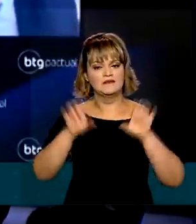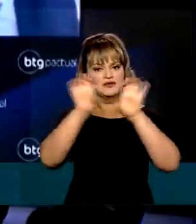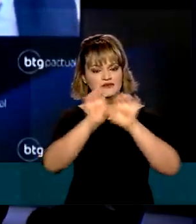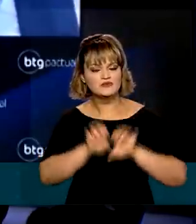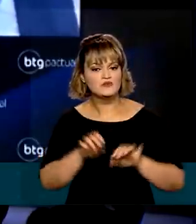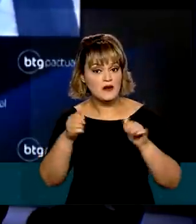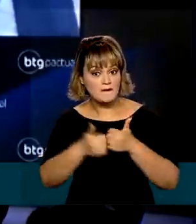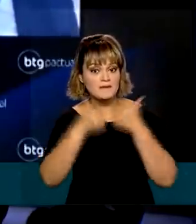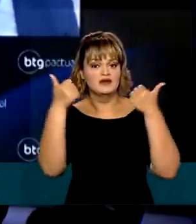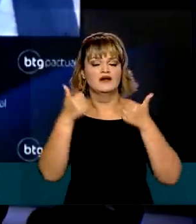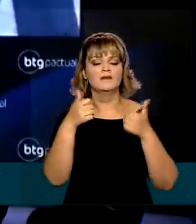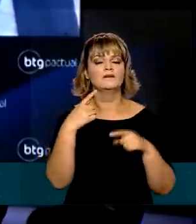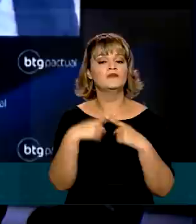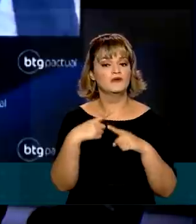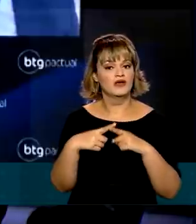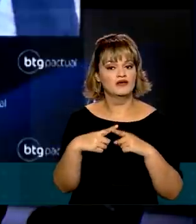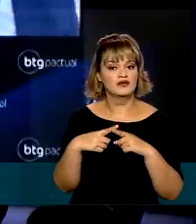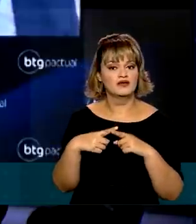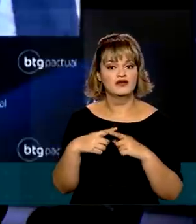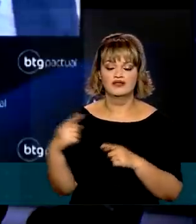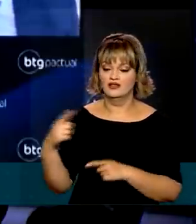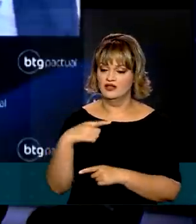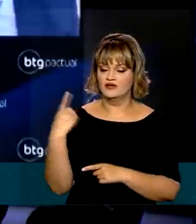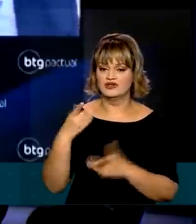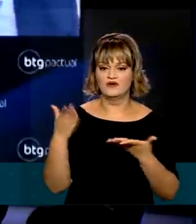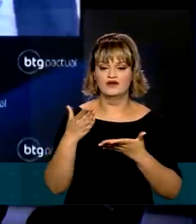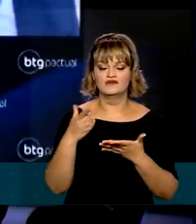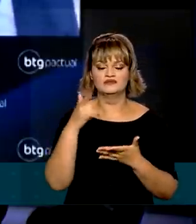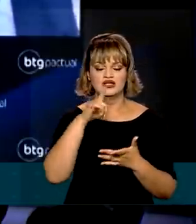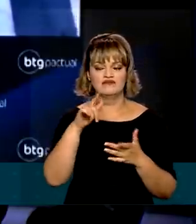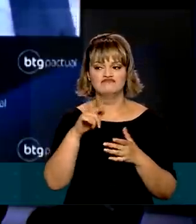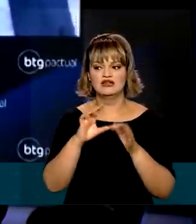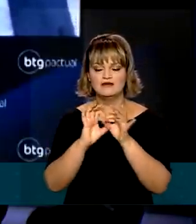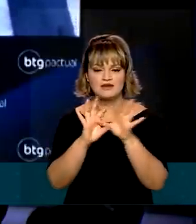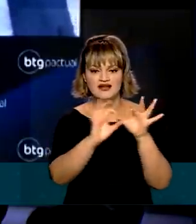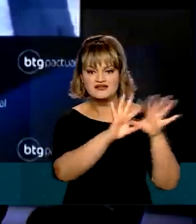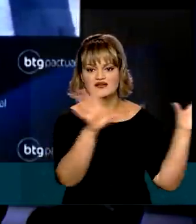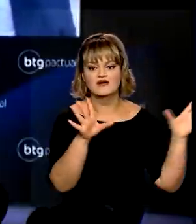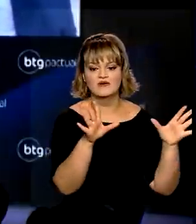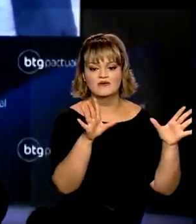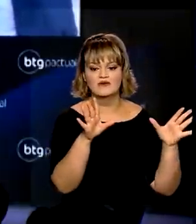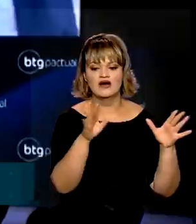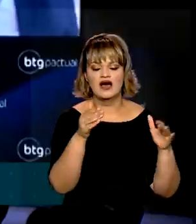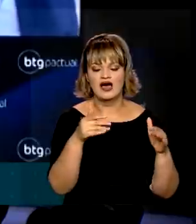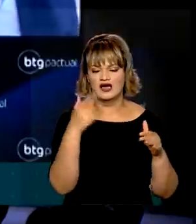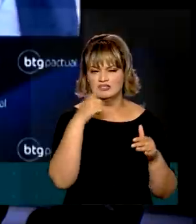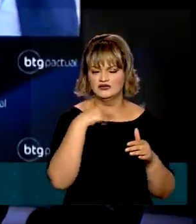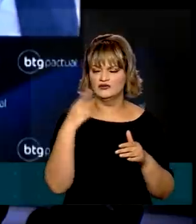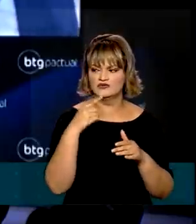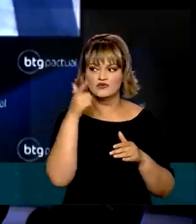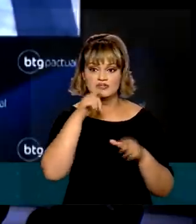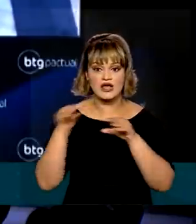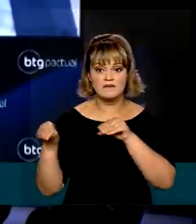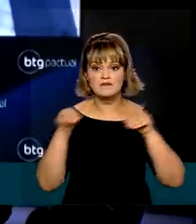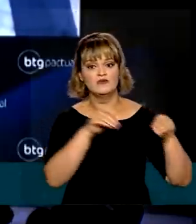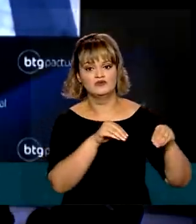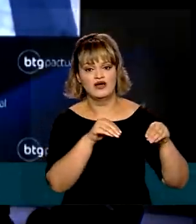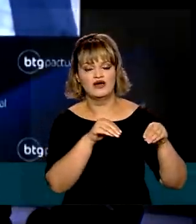do mundo, porque a gente vai ter agora ferrovias autorizadas, a tendência é a gente tenha a migração